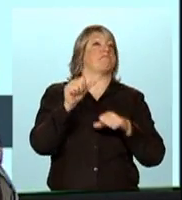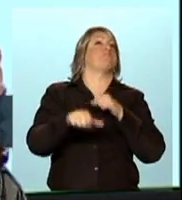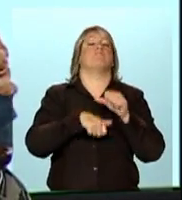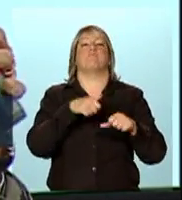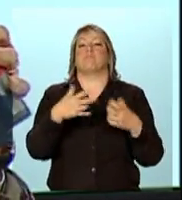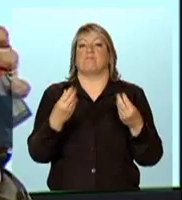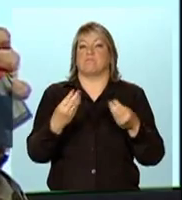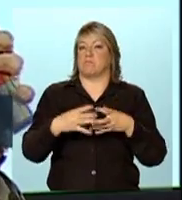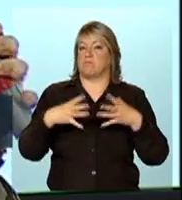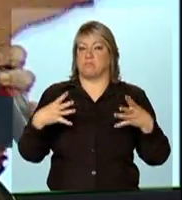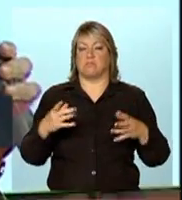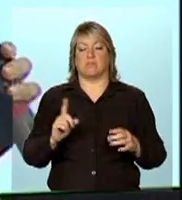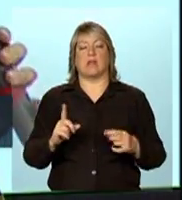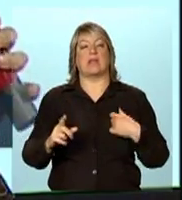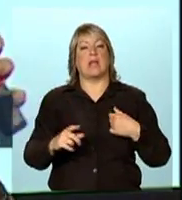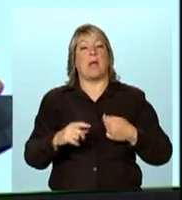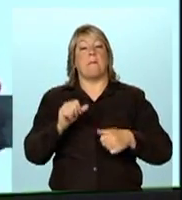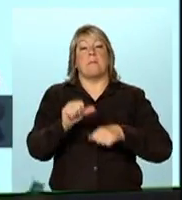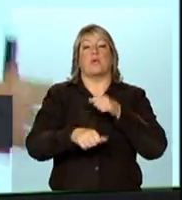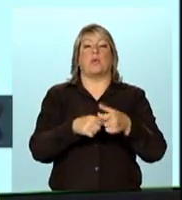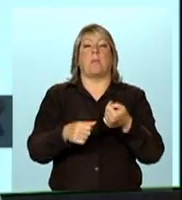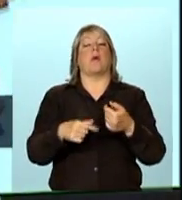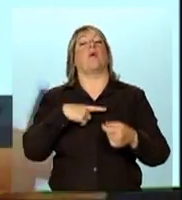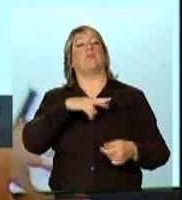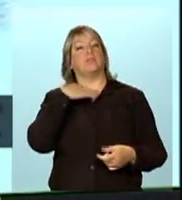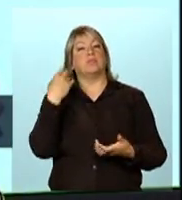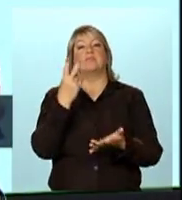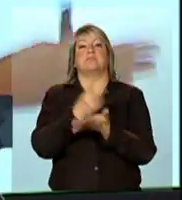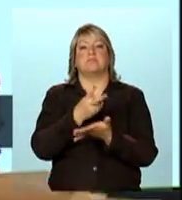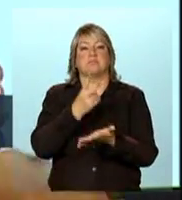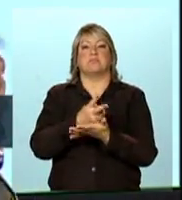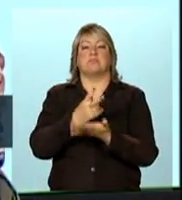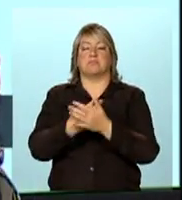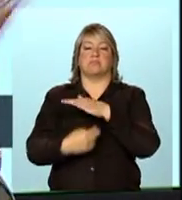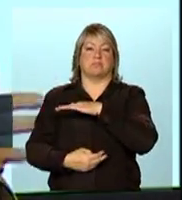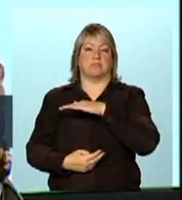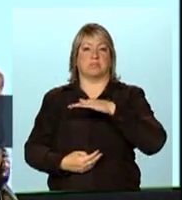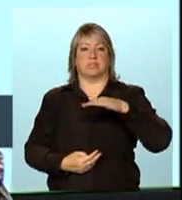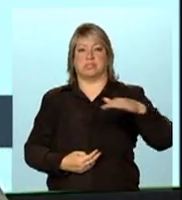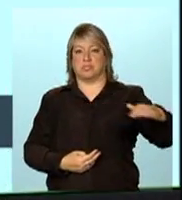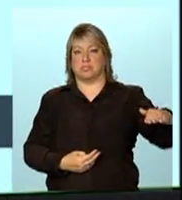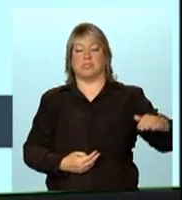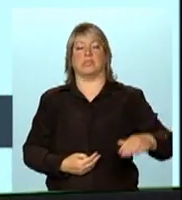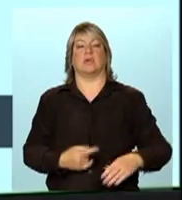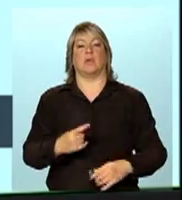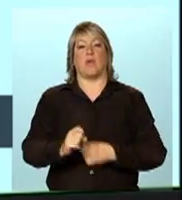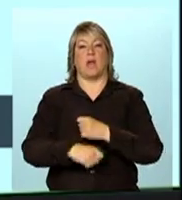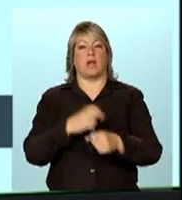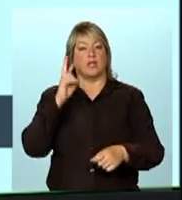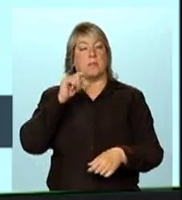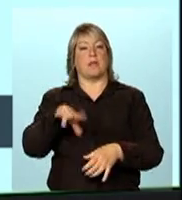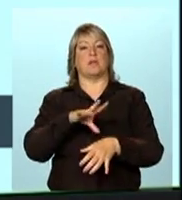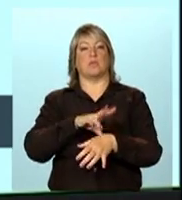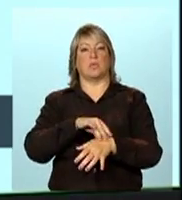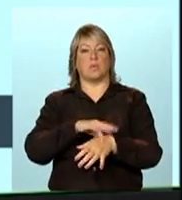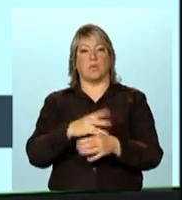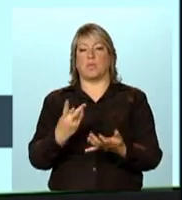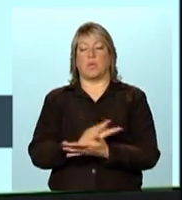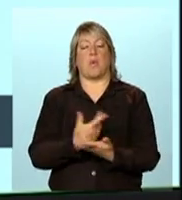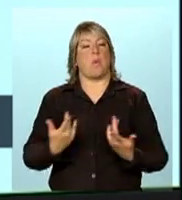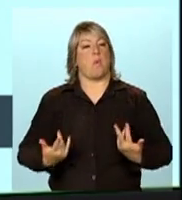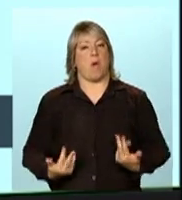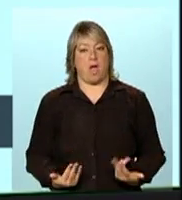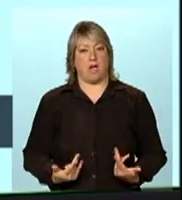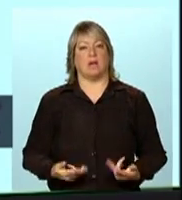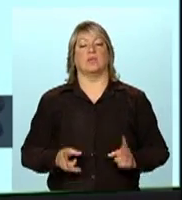redução da mortalidade de brutais ou abruptas de um ano para outro numa doença com as características epidemiológicas